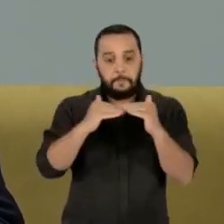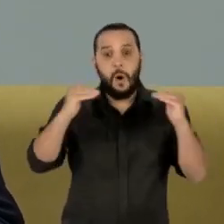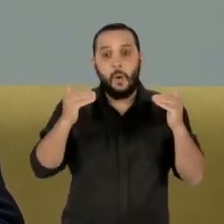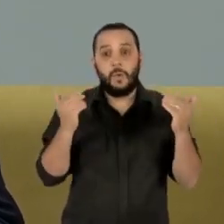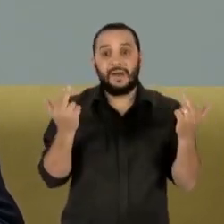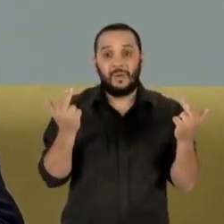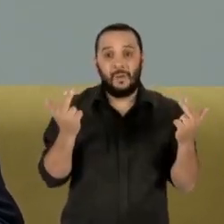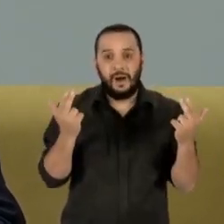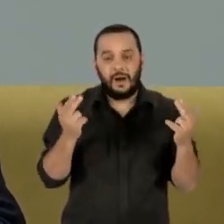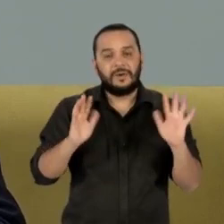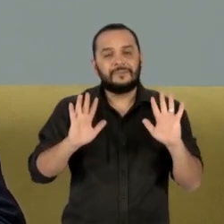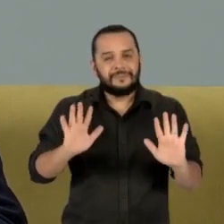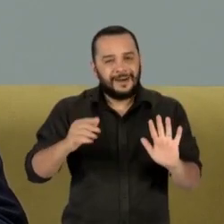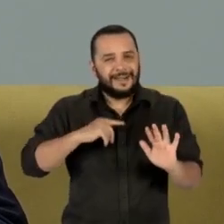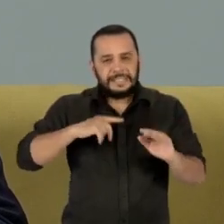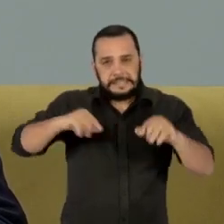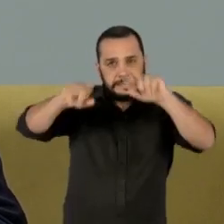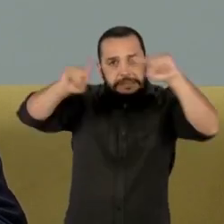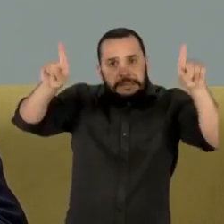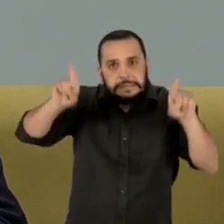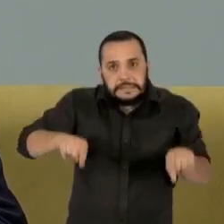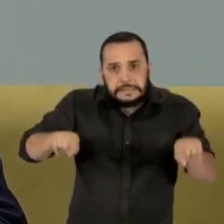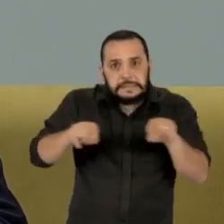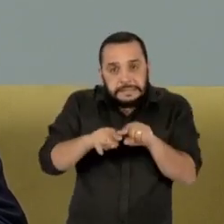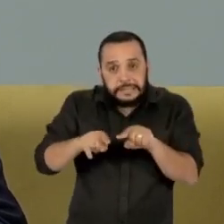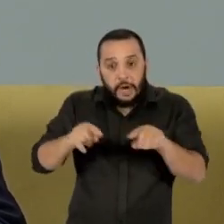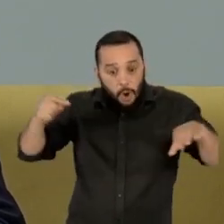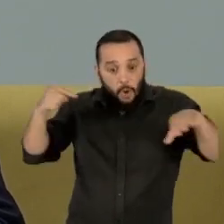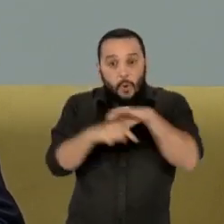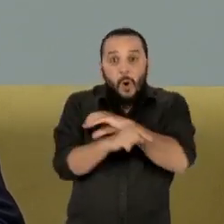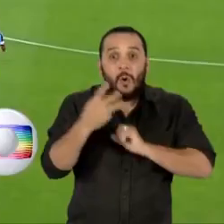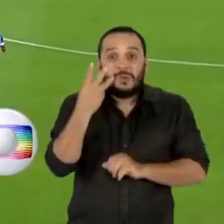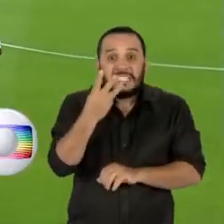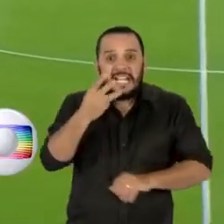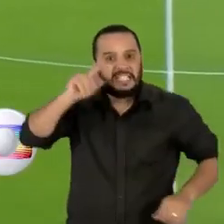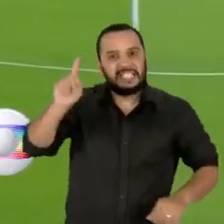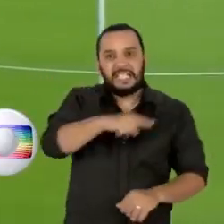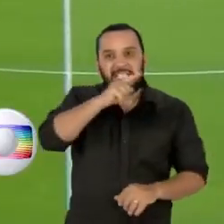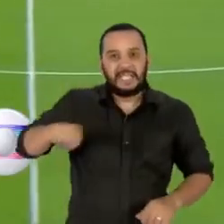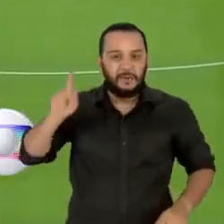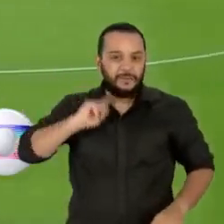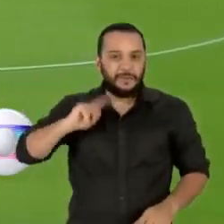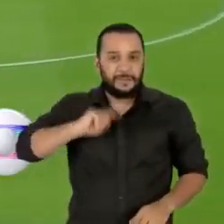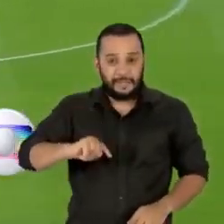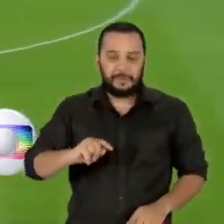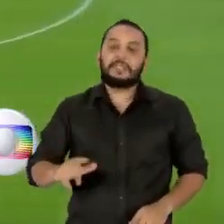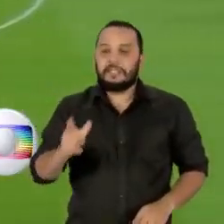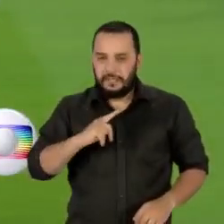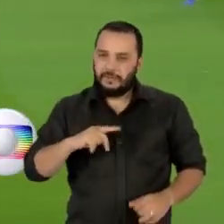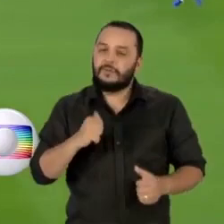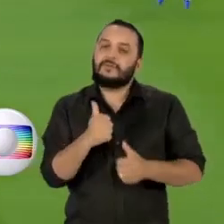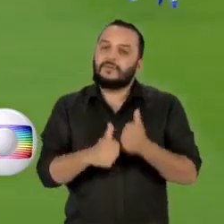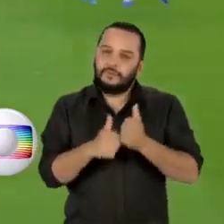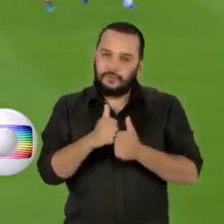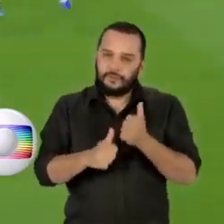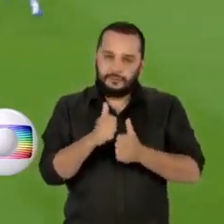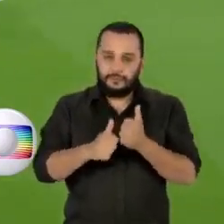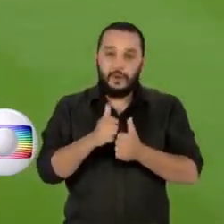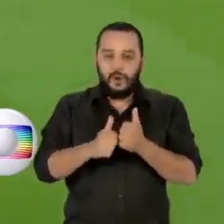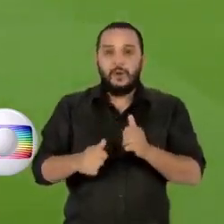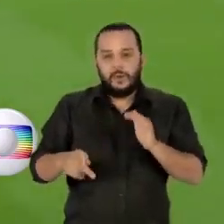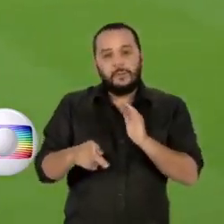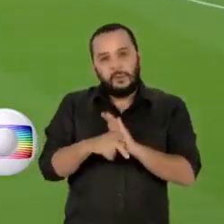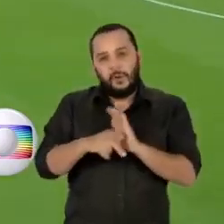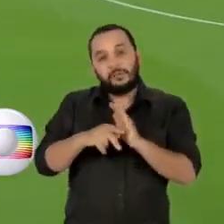jogo foi o árbitro de vídeo que arulou três gols dos rubro-negros. Mesmo jogando fora de casa, o Flamengo começou